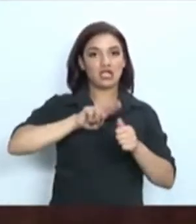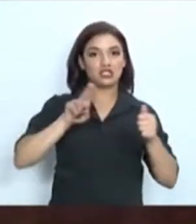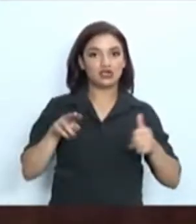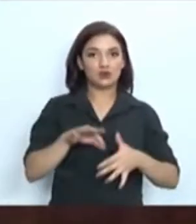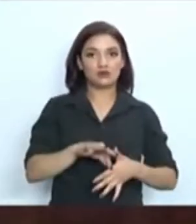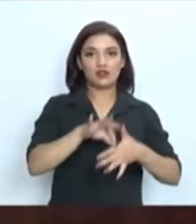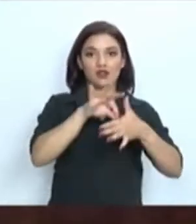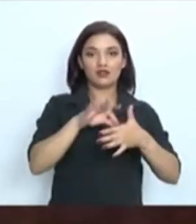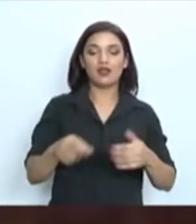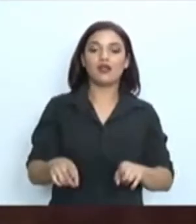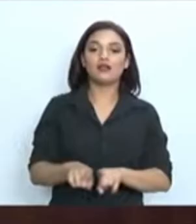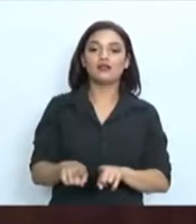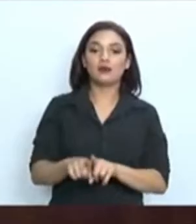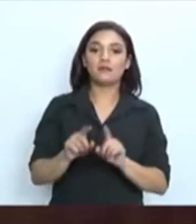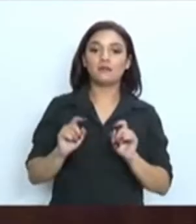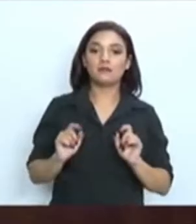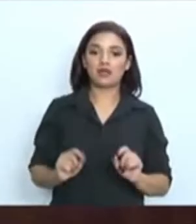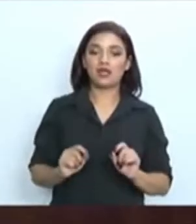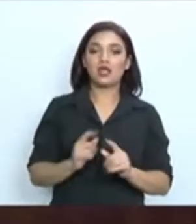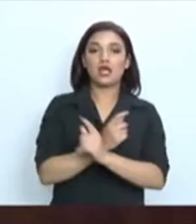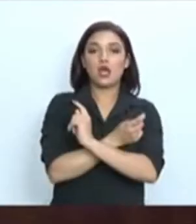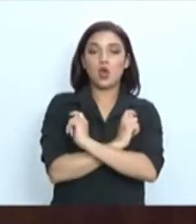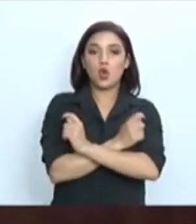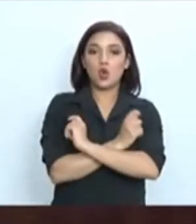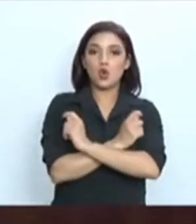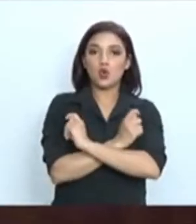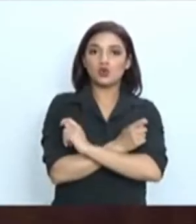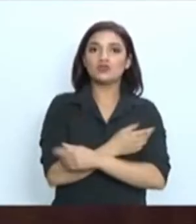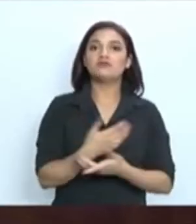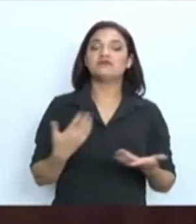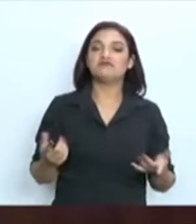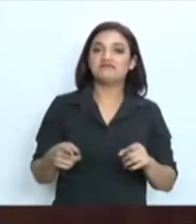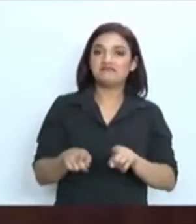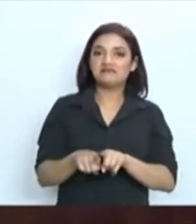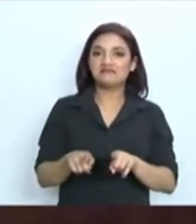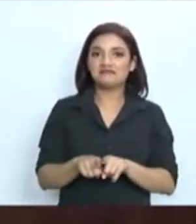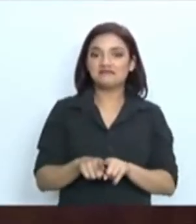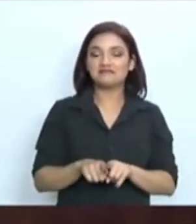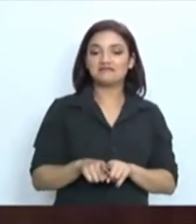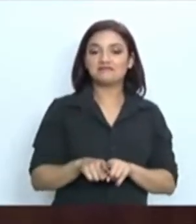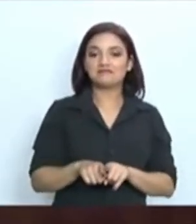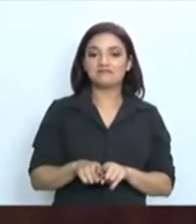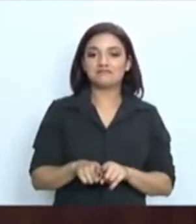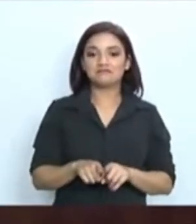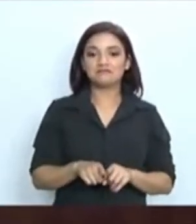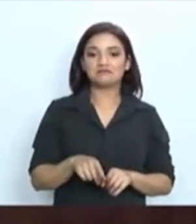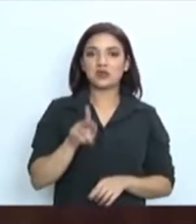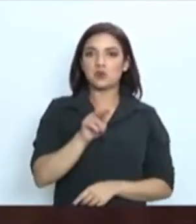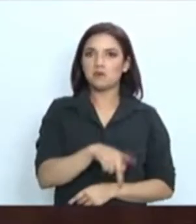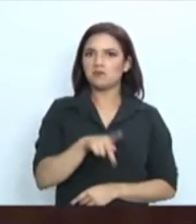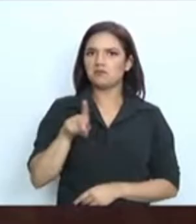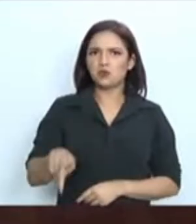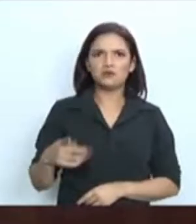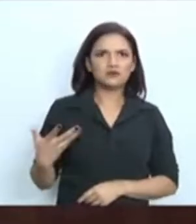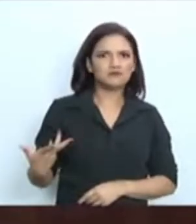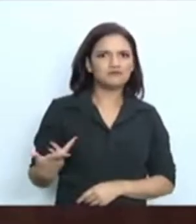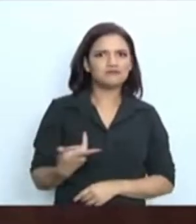da cadeira da USP. Sua excelência é um eminente professor